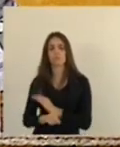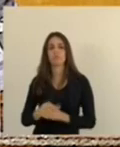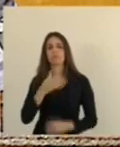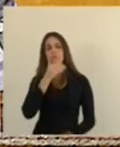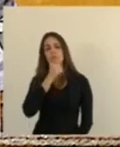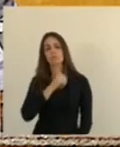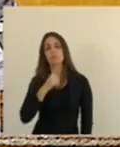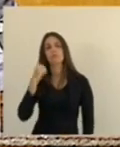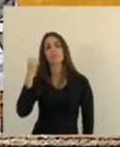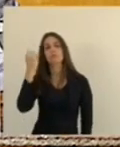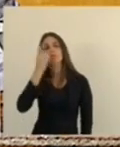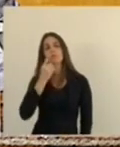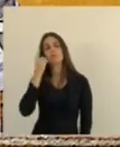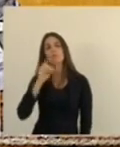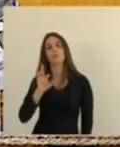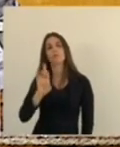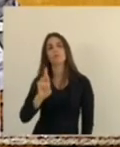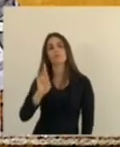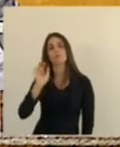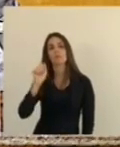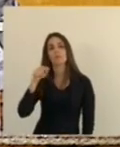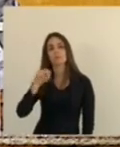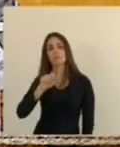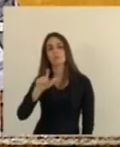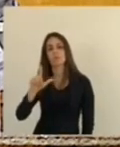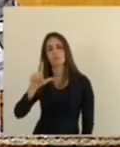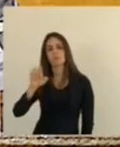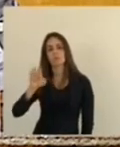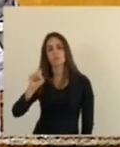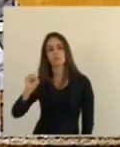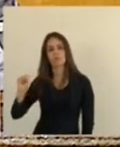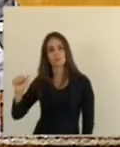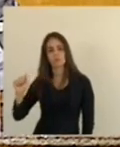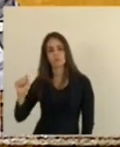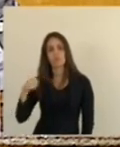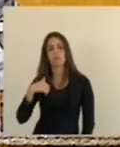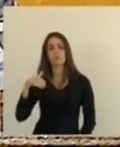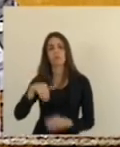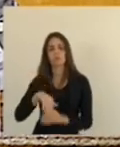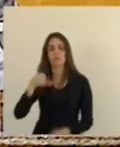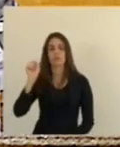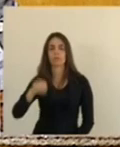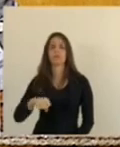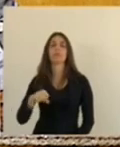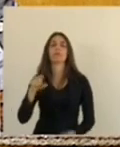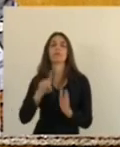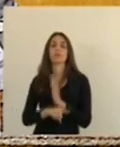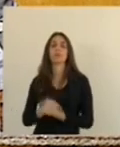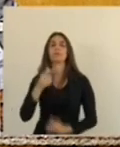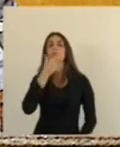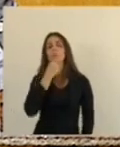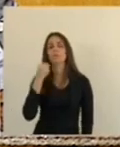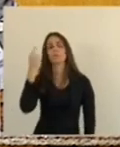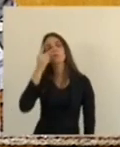Voto sim Voto Deputada Raquel Lessa, vota sim Como voto, deputado Renzo Vasconcelos